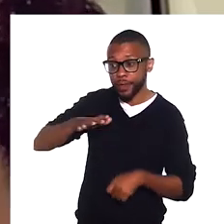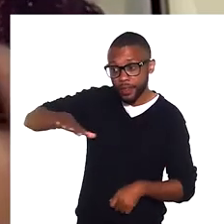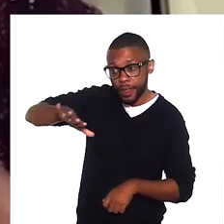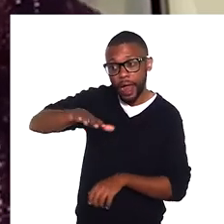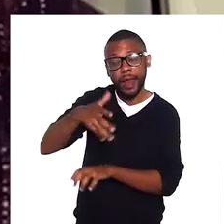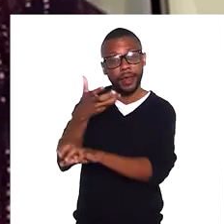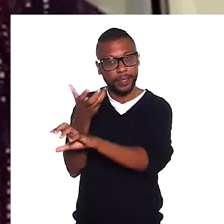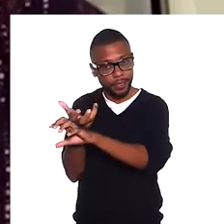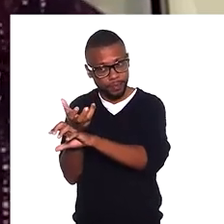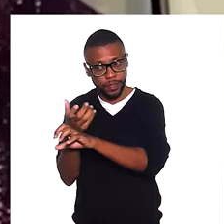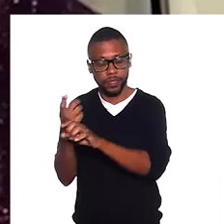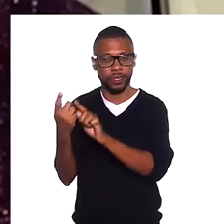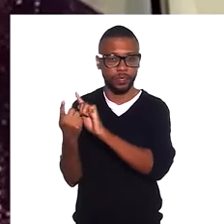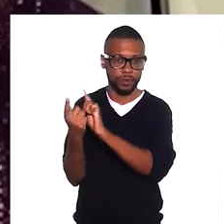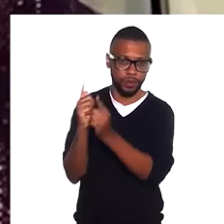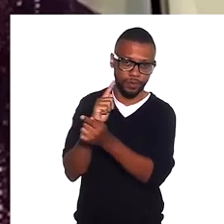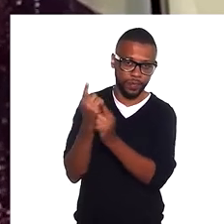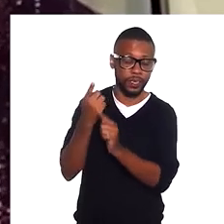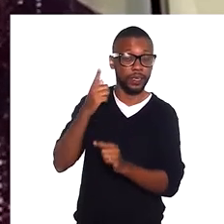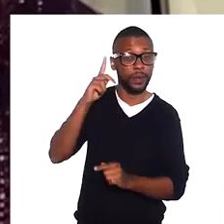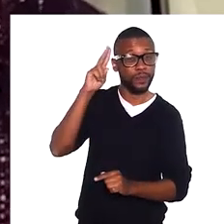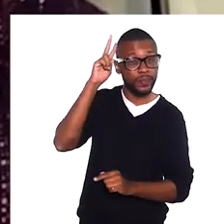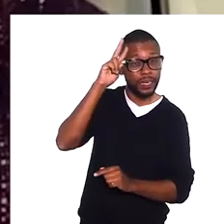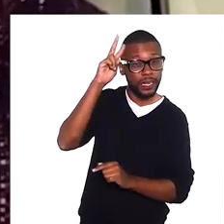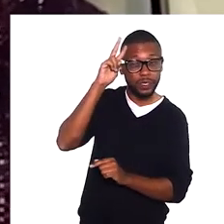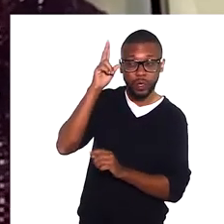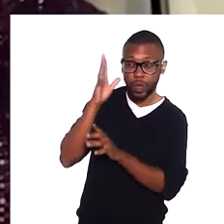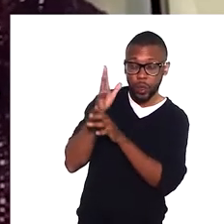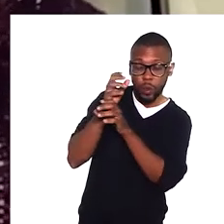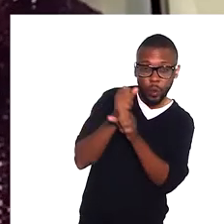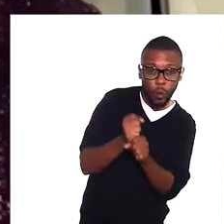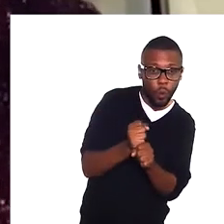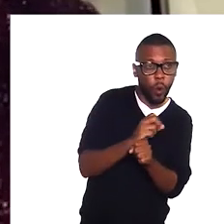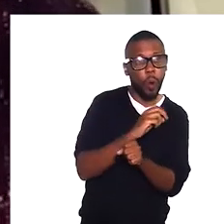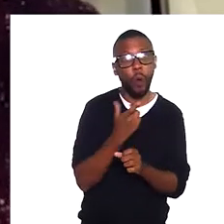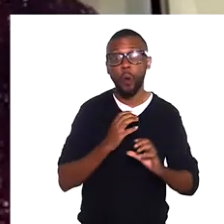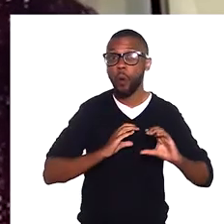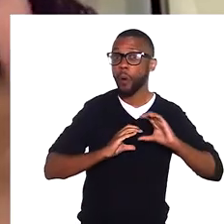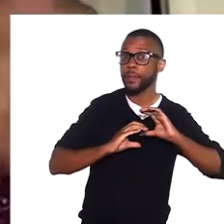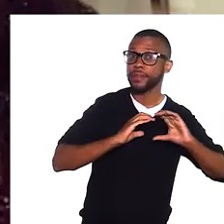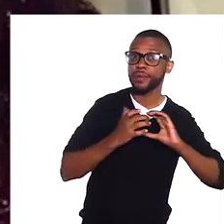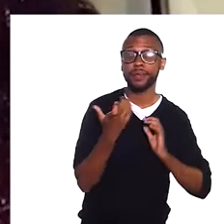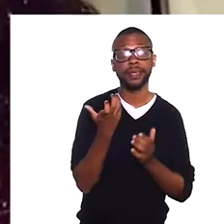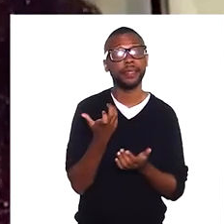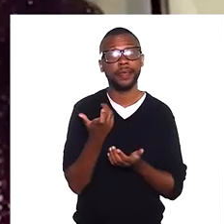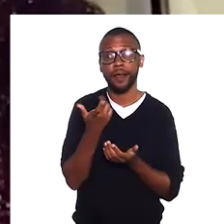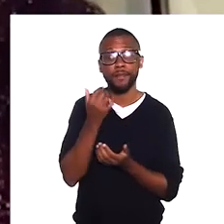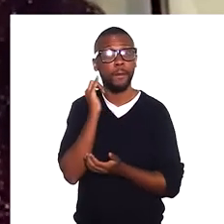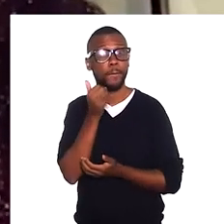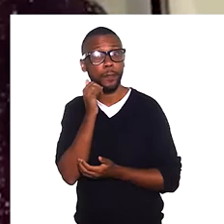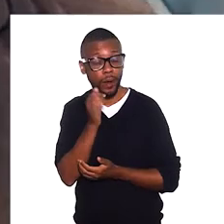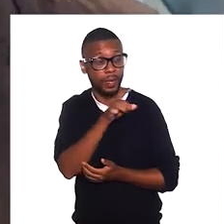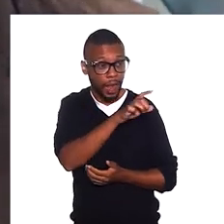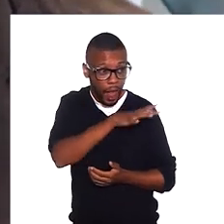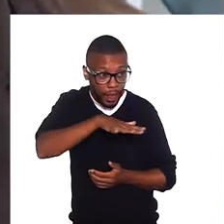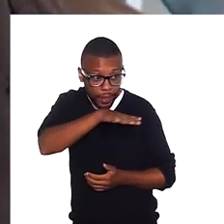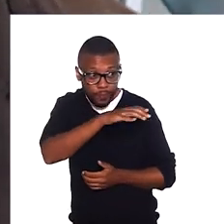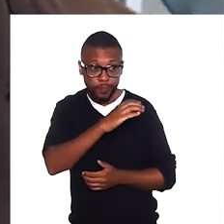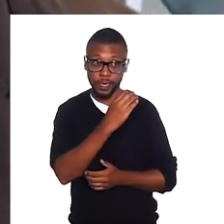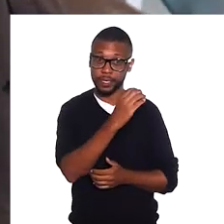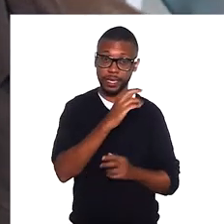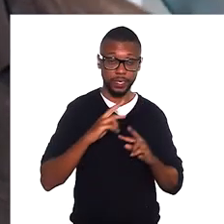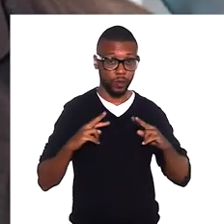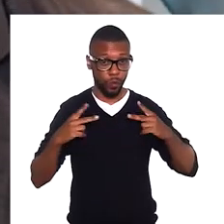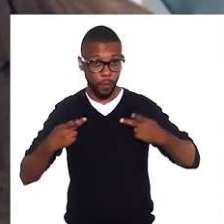campo da geografia, ou da história, ou da comunicação. Eu sabia que eu queria contar histórias, falar sobre coisas. Ciências